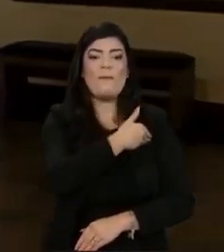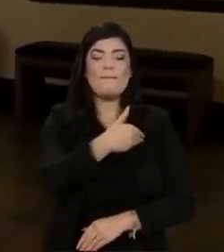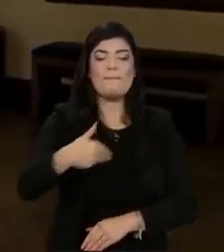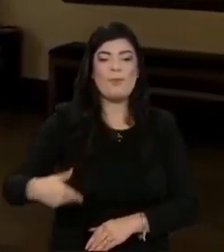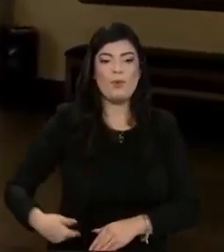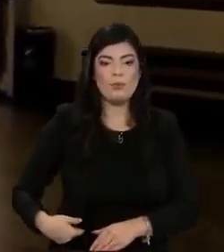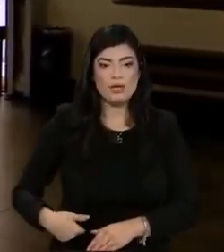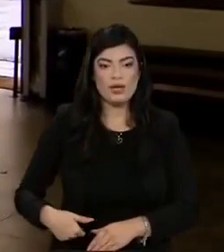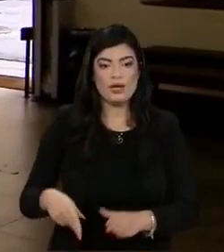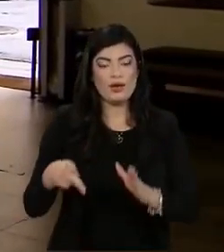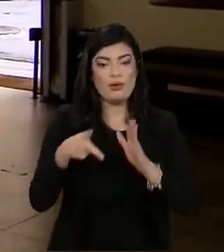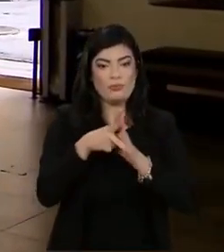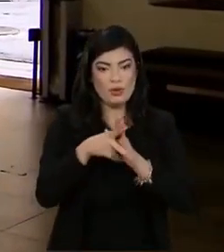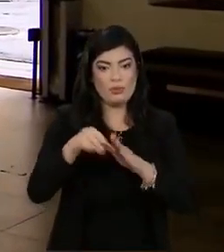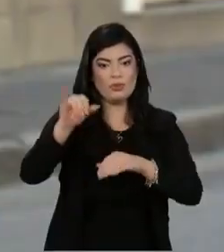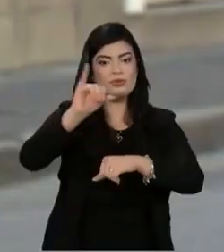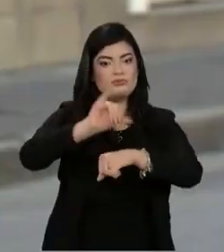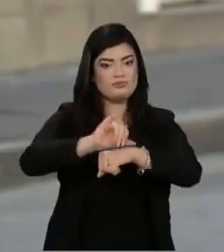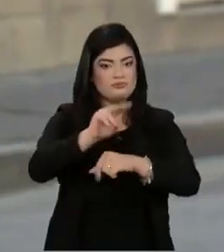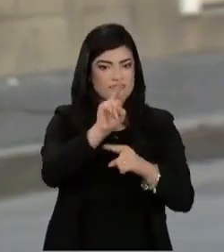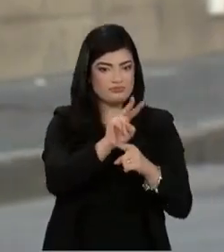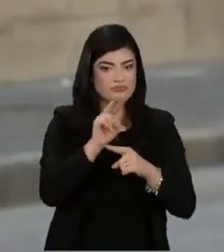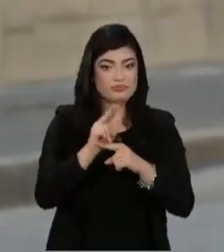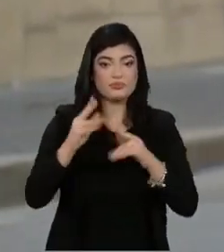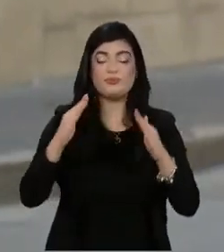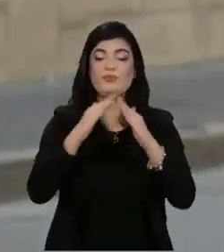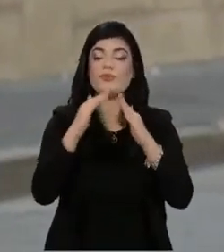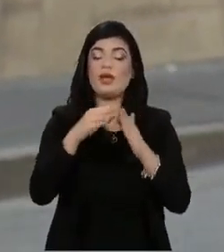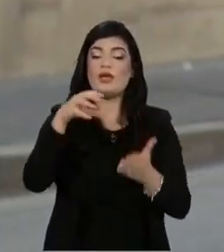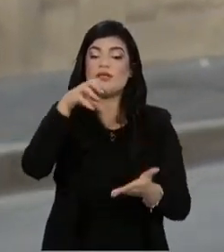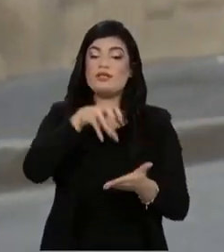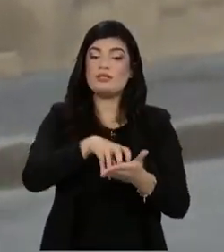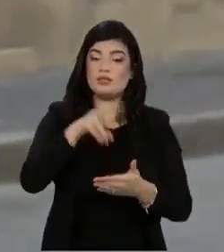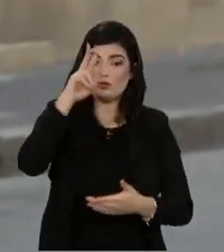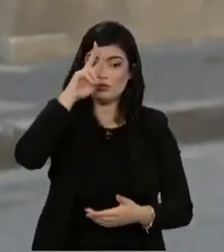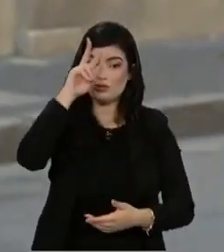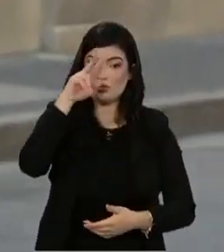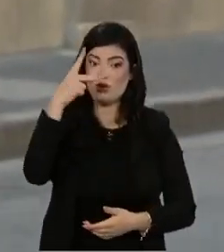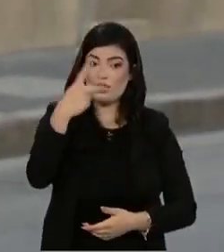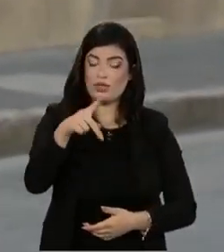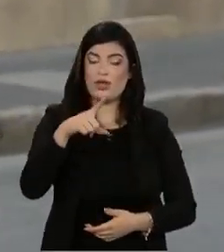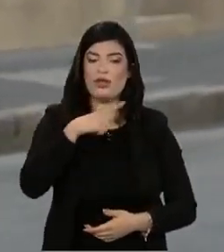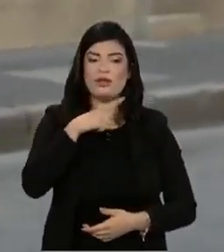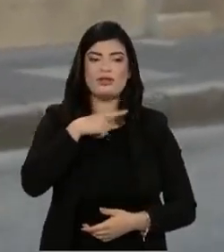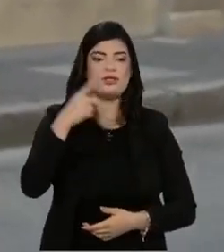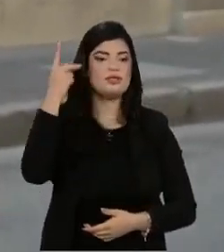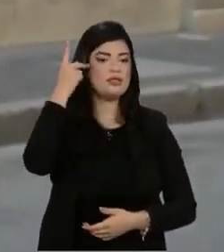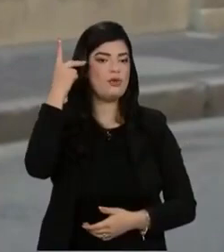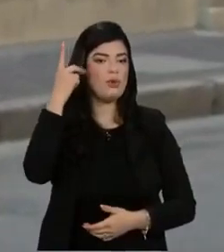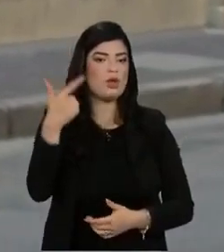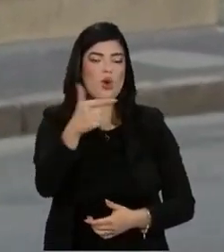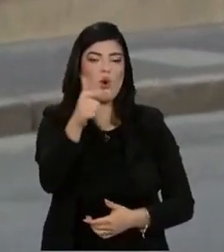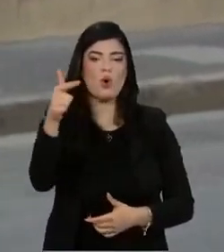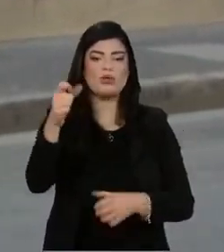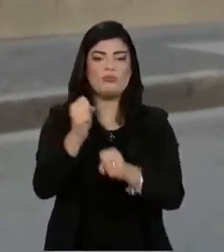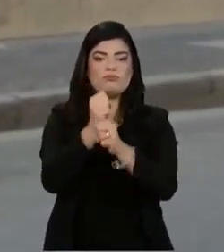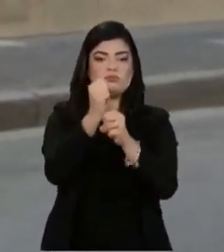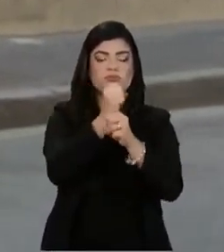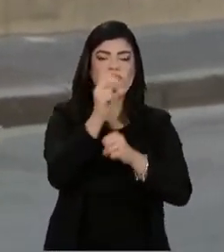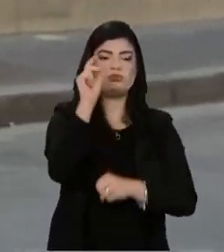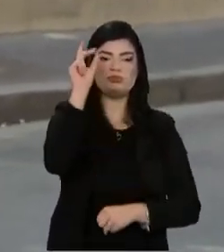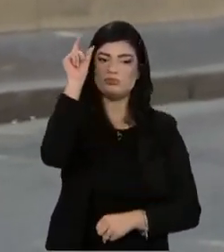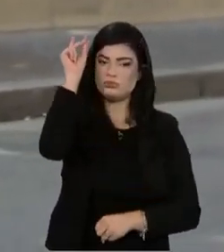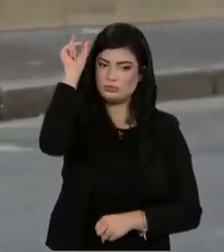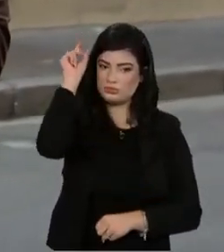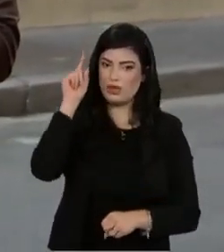adquirida pela mitra metropolitana. A casa fica no centro histórico de São Paulo, ao lado de outras construções da época